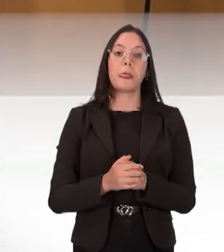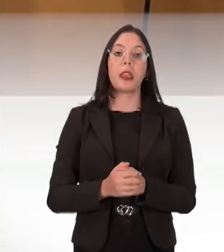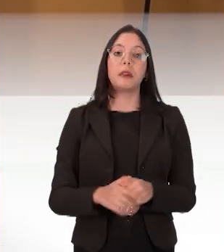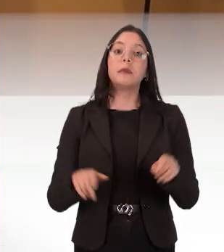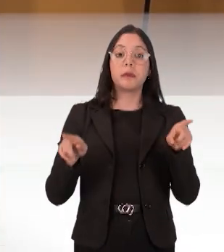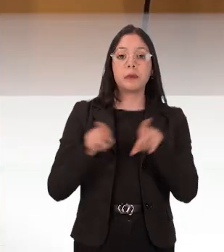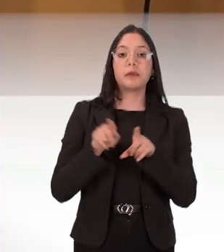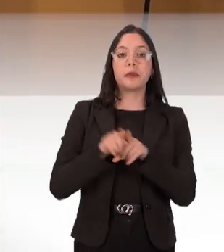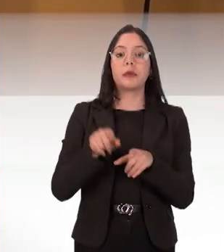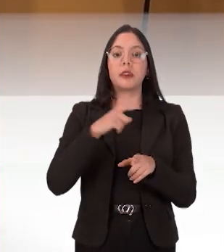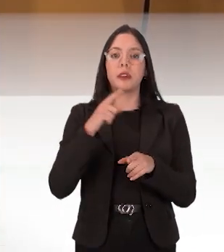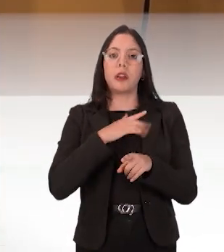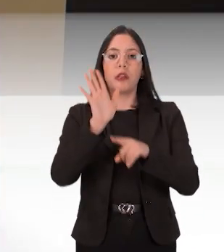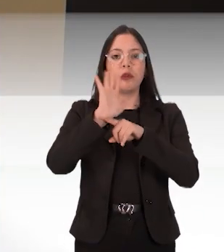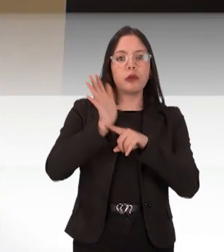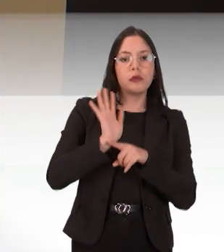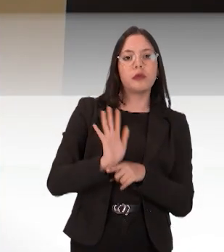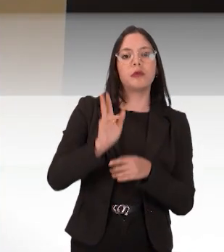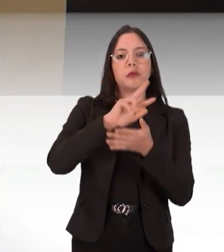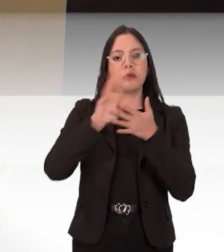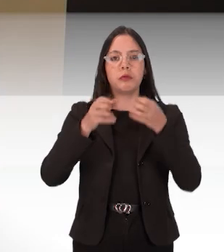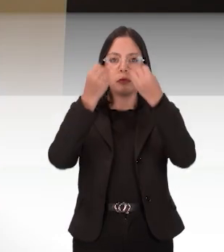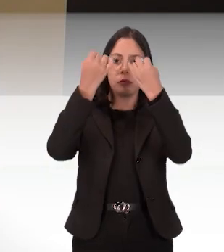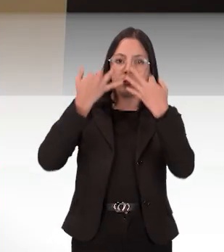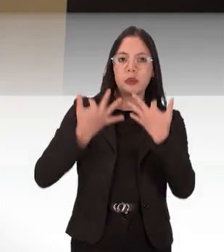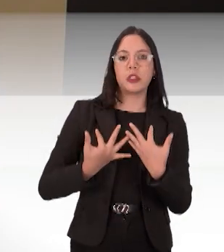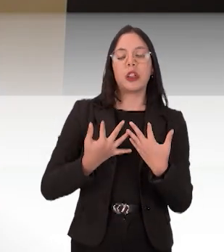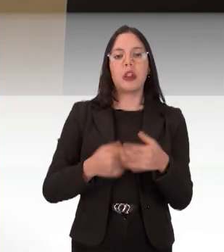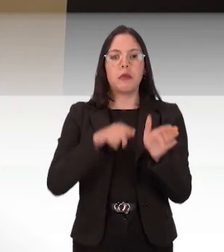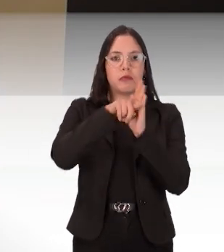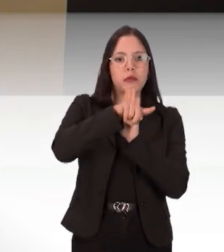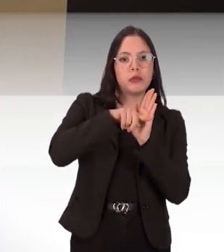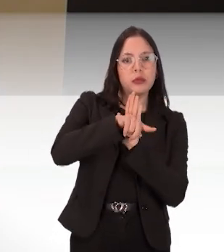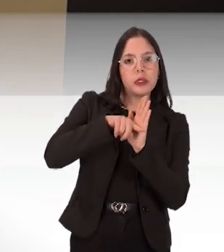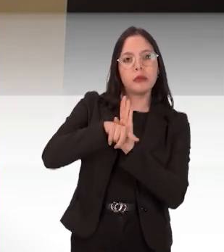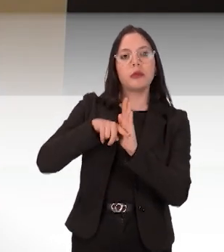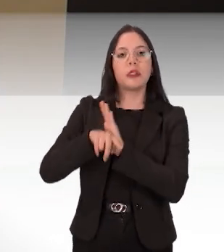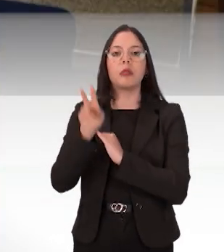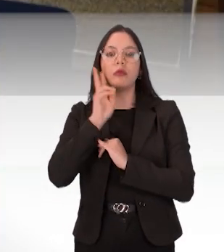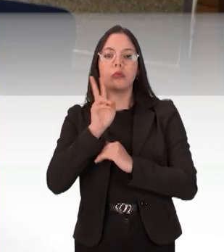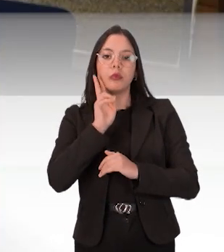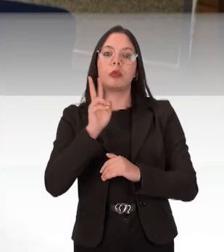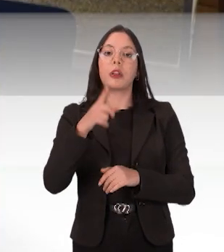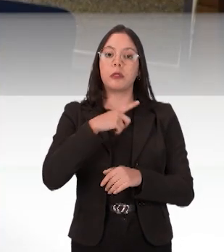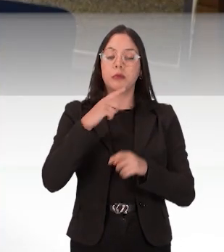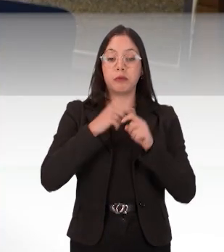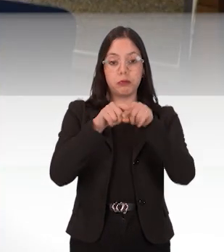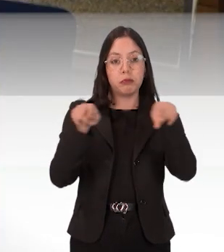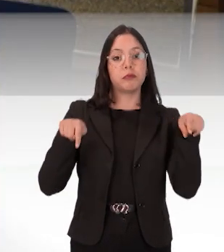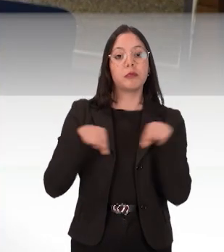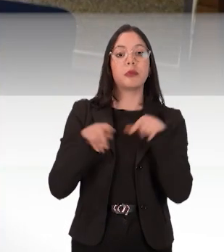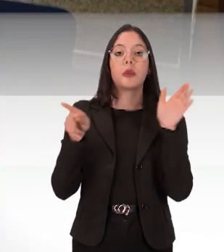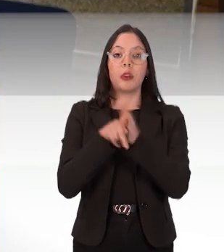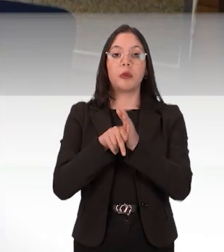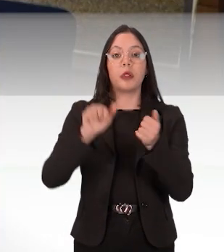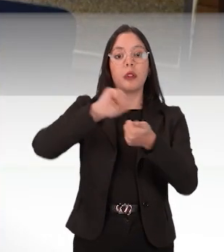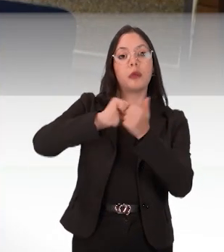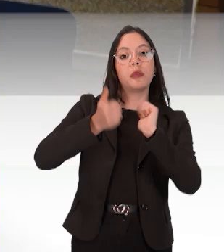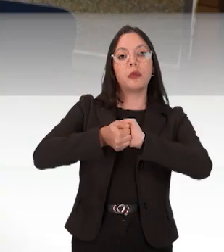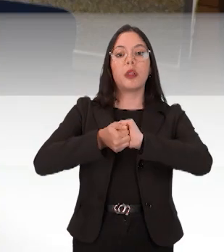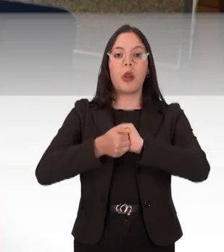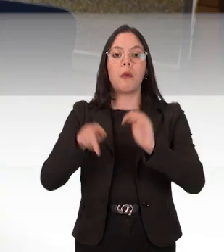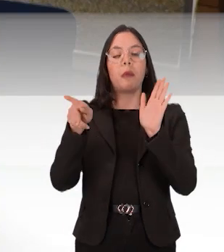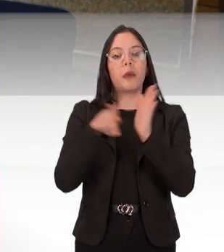conta com depoimentos em vídeo, que são fontes de pesquisa e memória. E ainda um espaço funcional, que pode ser adaptado para